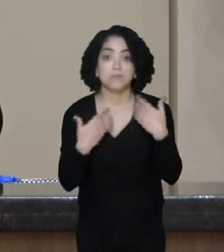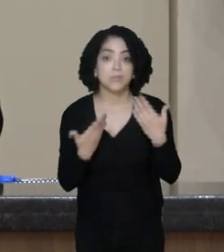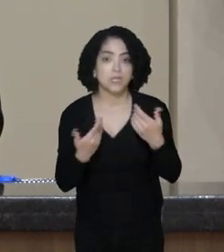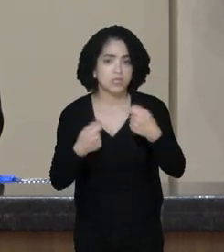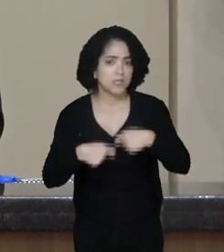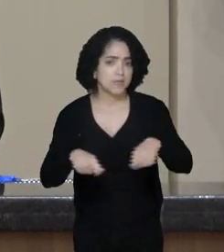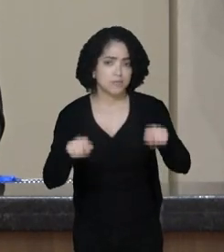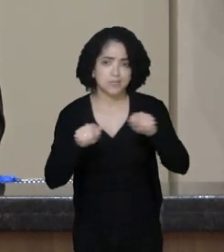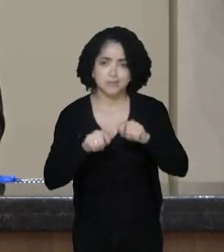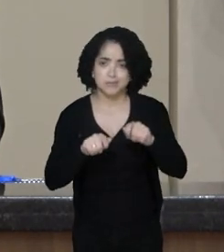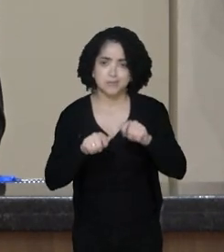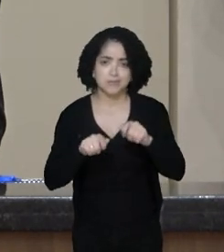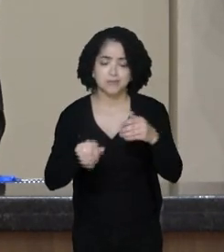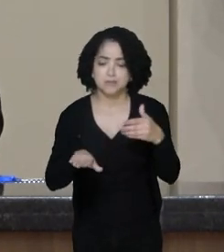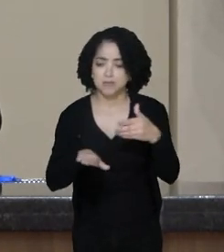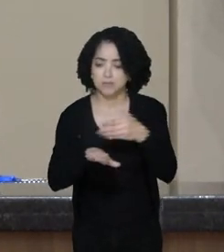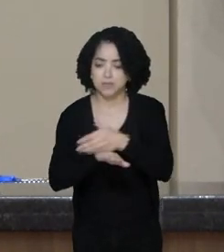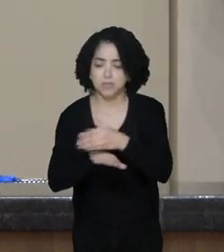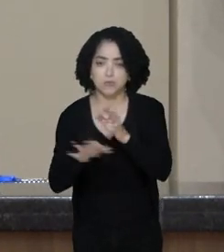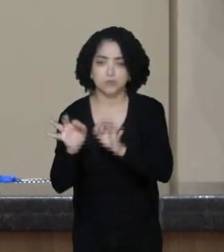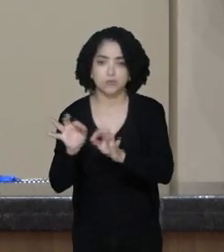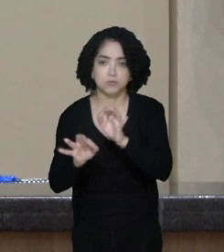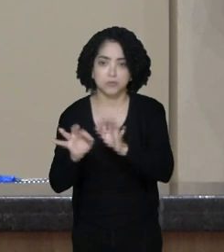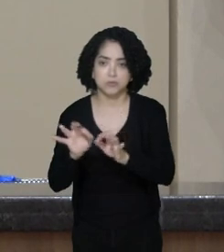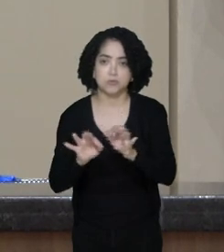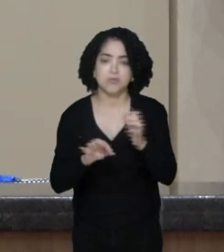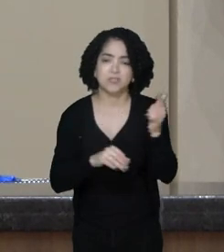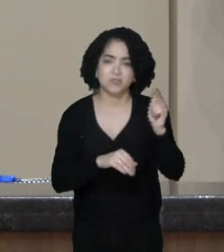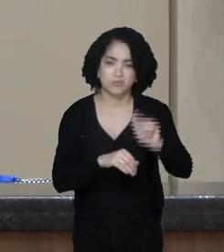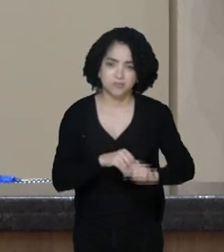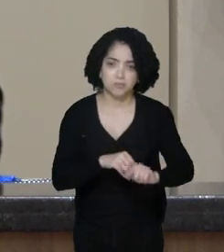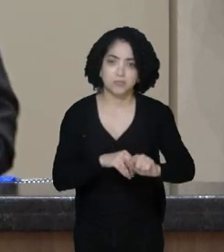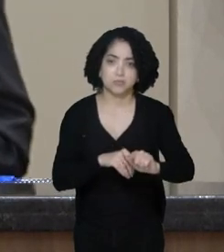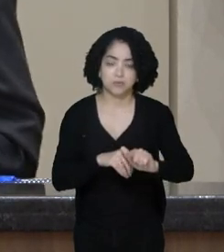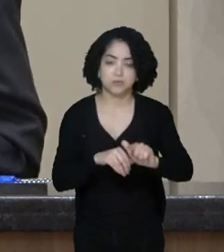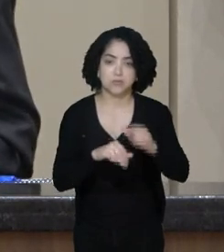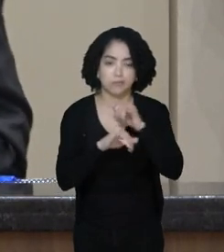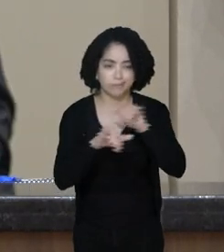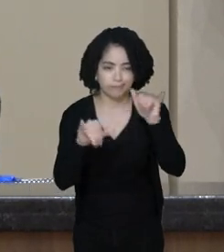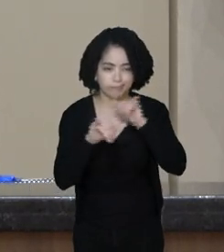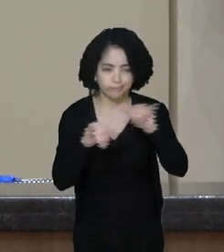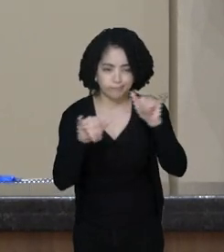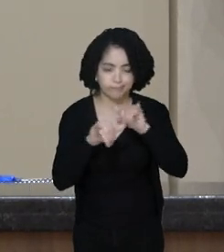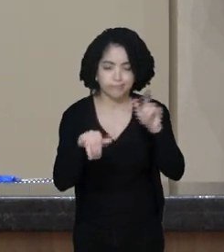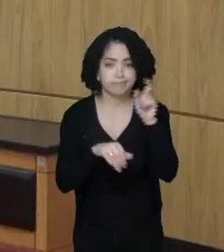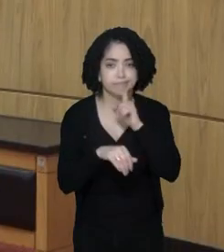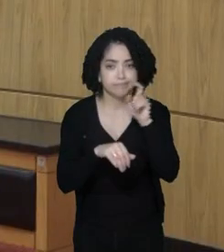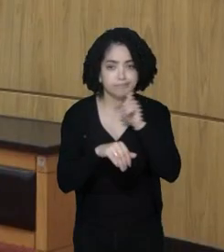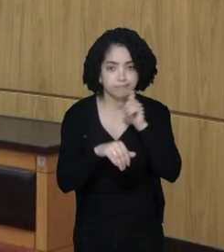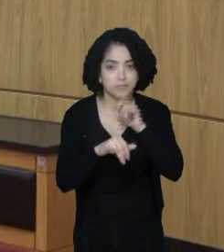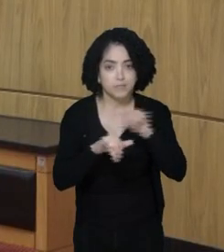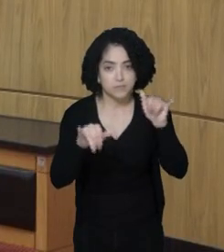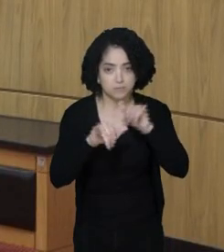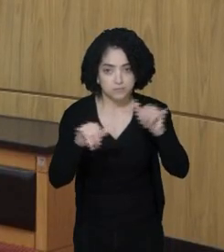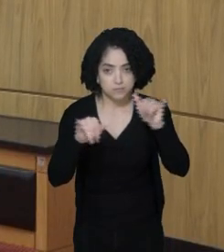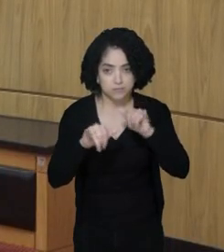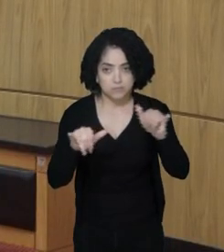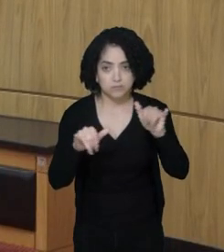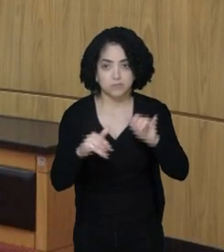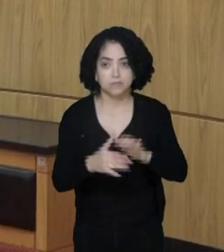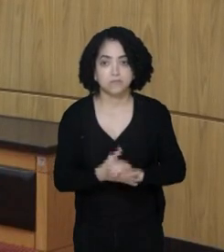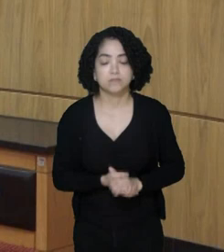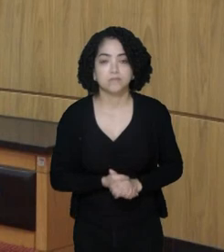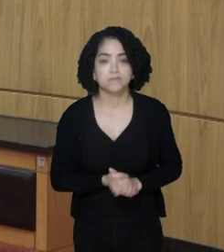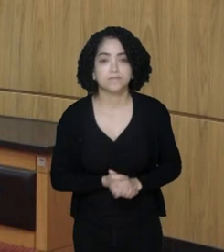entrar na justiça, porque isso daí é mais uma daquelas fake news de campanha e que